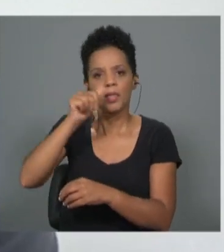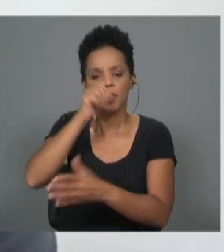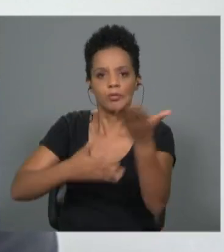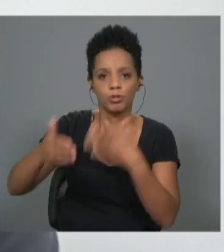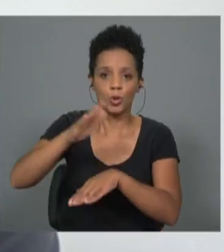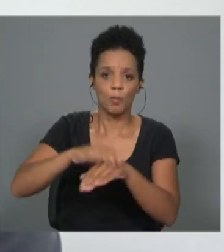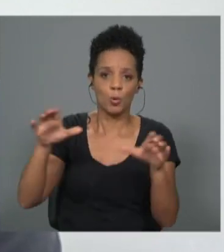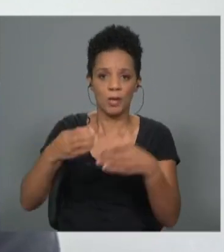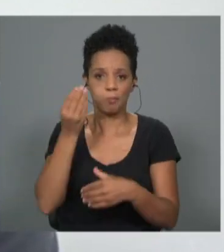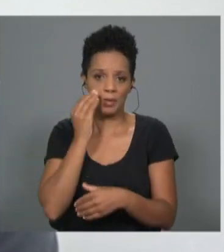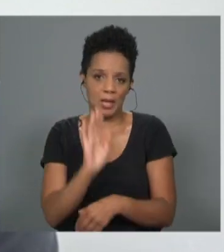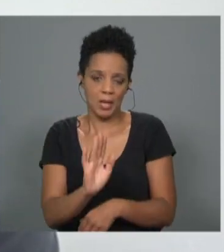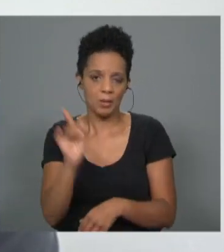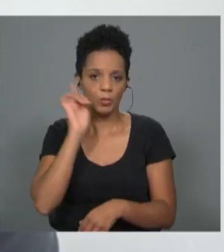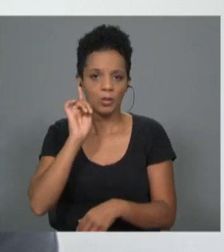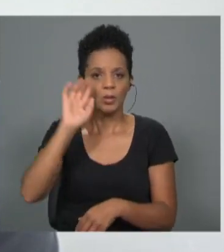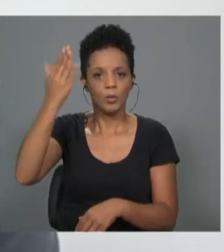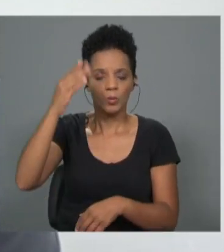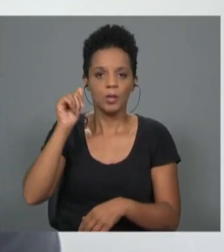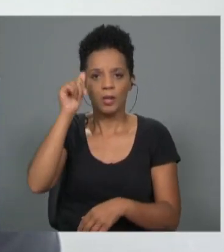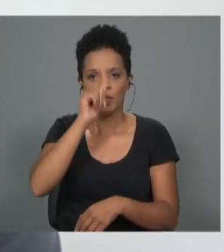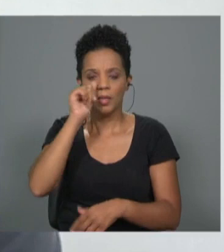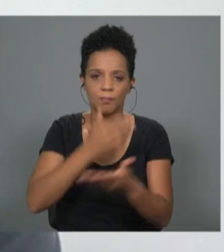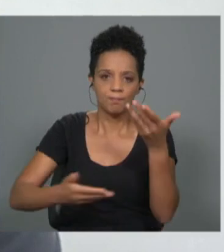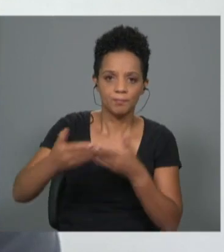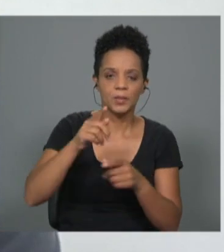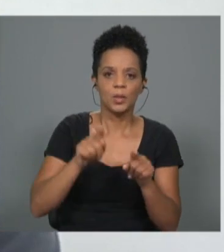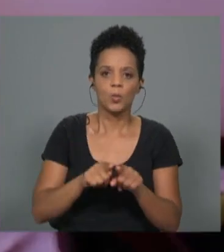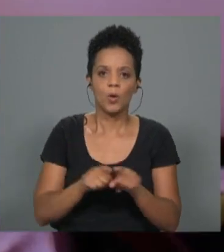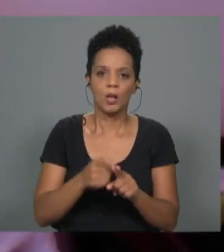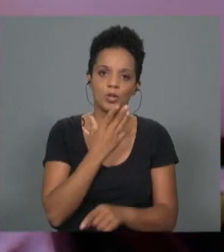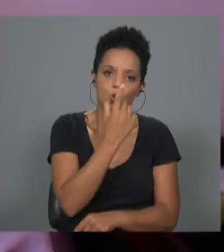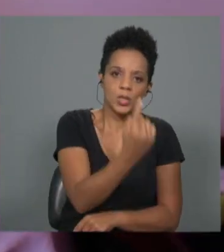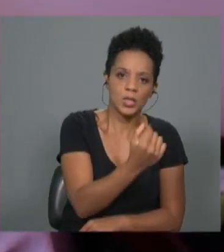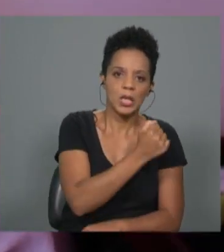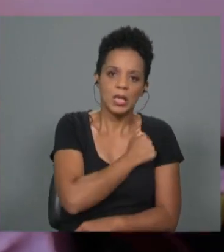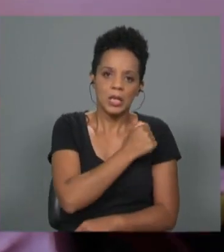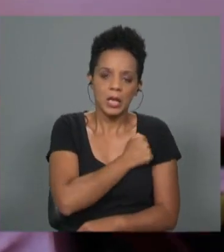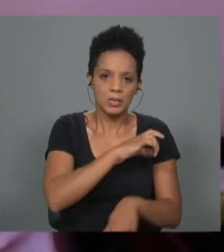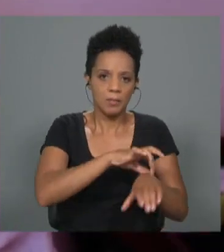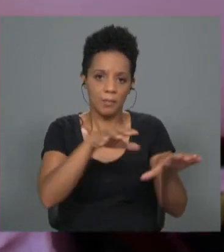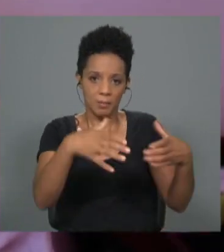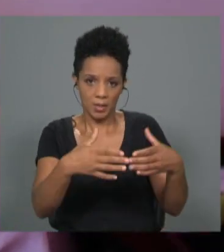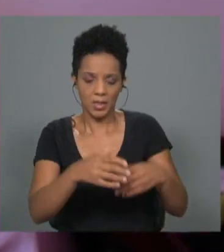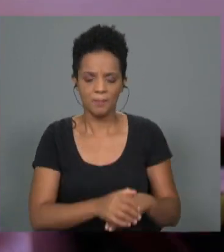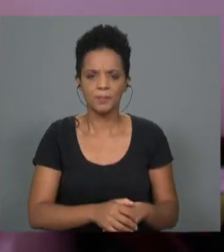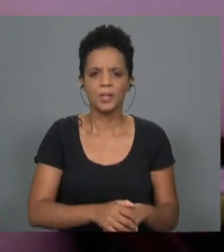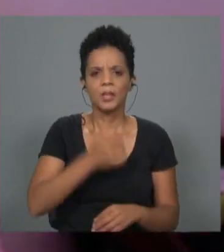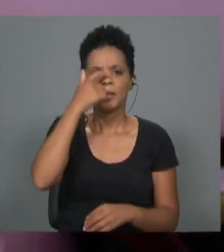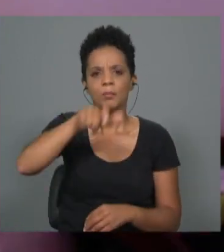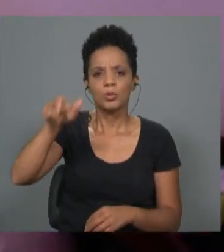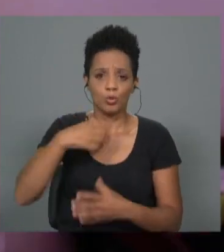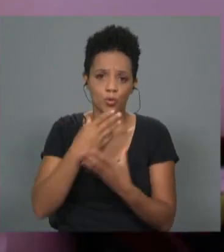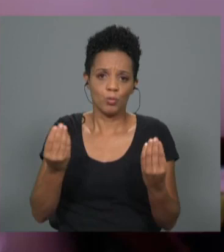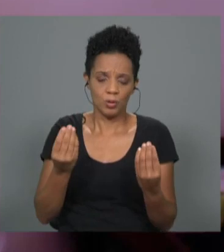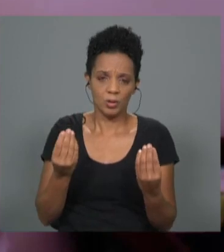é a comunidade, que é o mais importante. É o convívio, é não estarem sozinhos em casa. Com a pandemia houve muita gente que quis, que